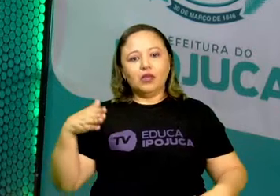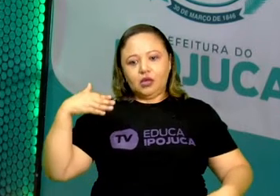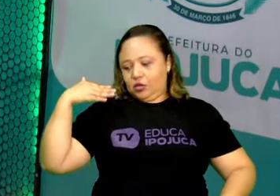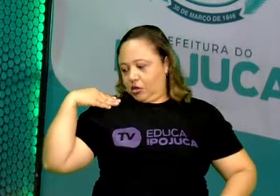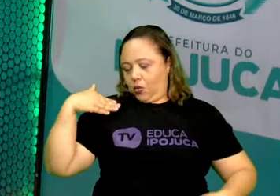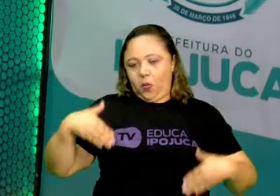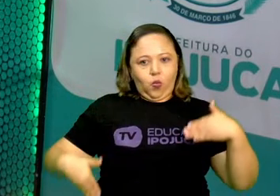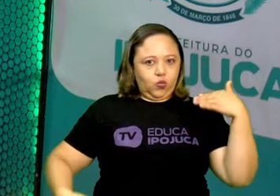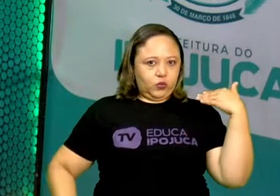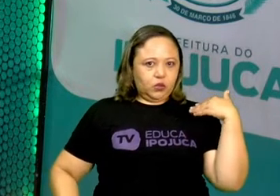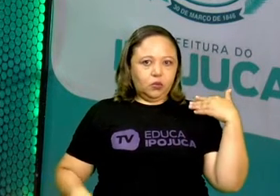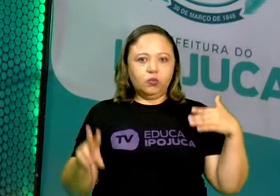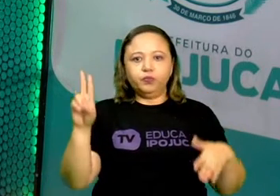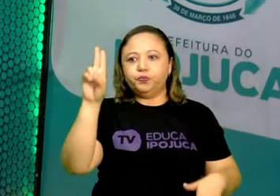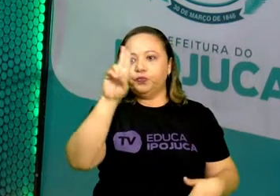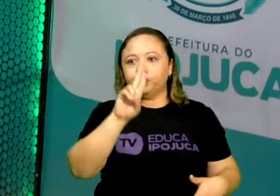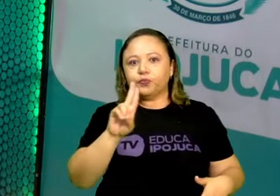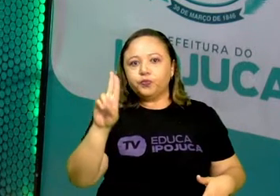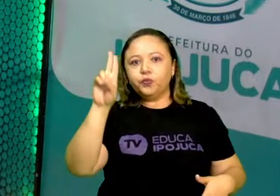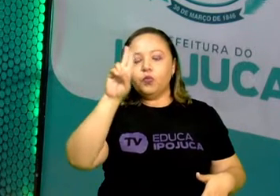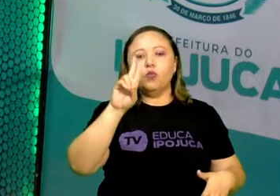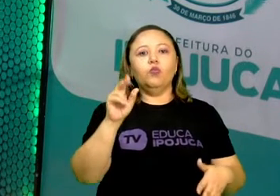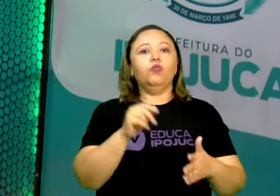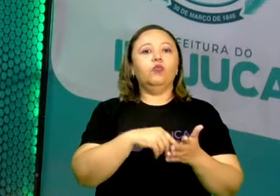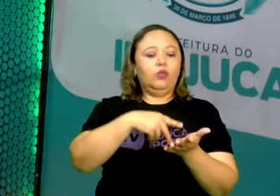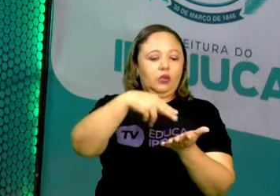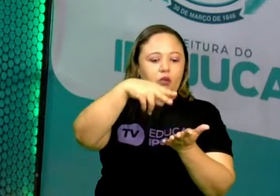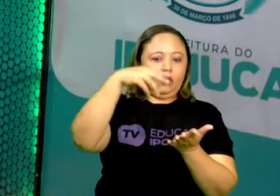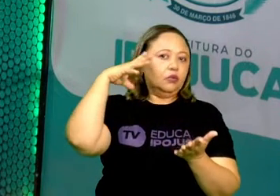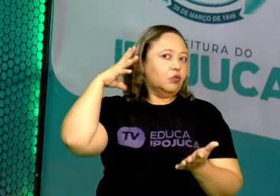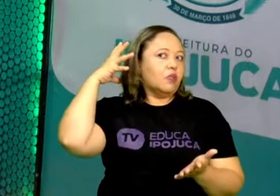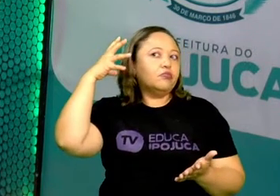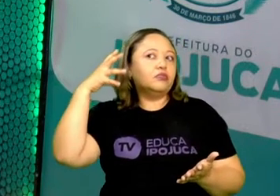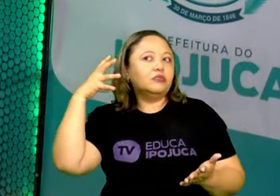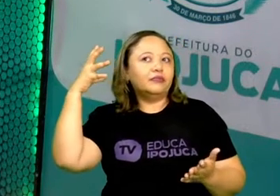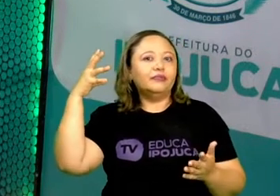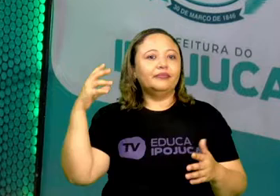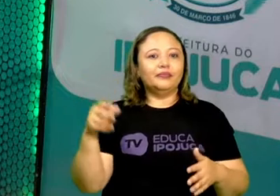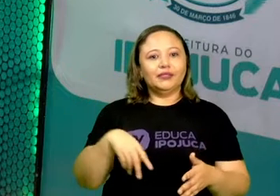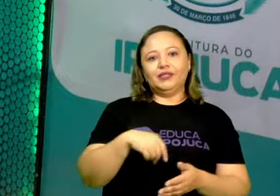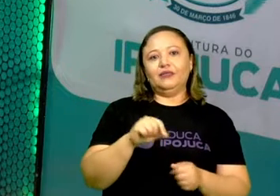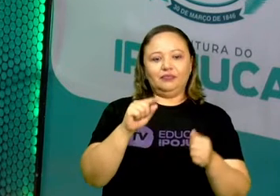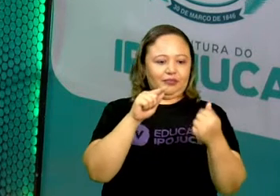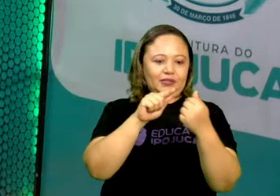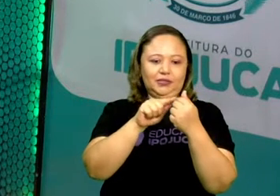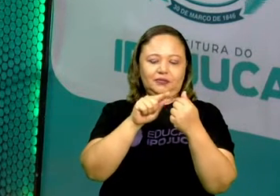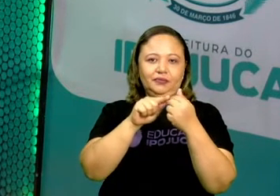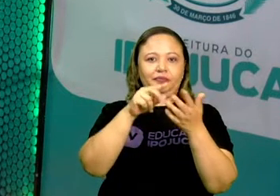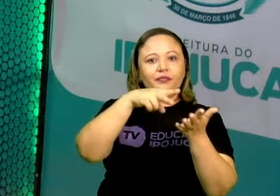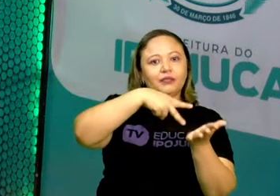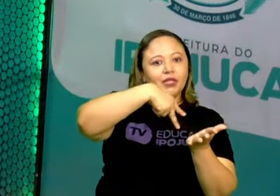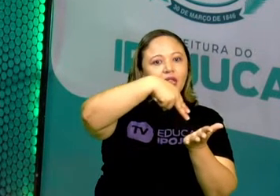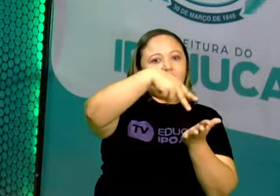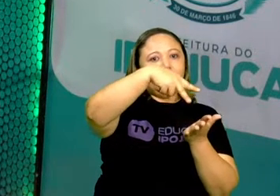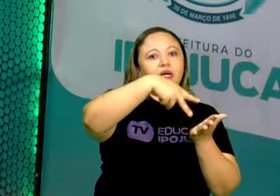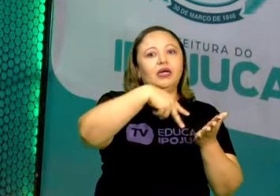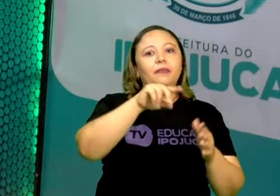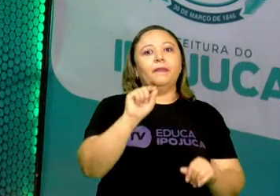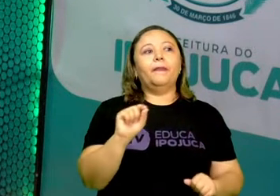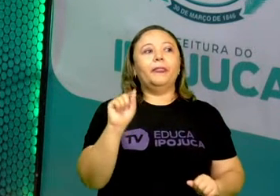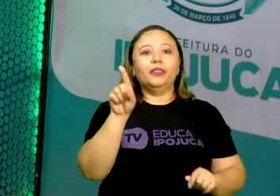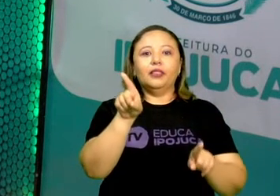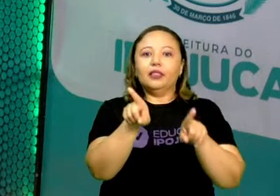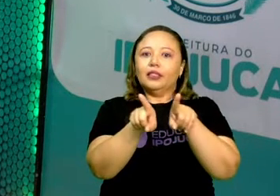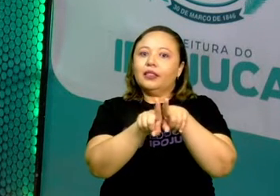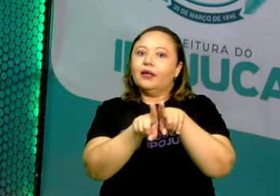som de uma música, vocês estão praticando a dança. No entanto, ela é